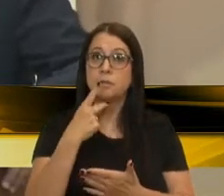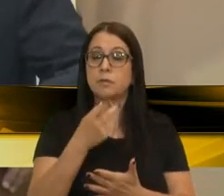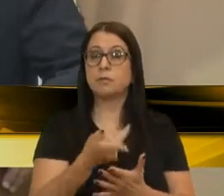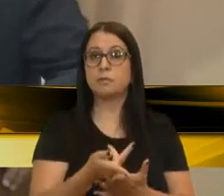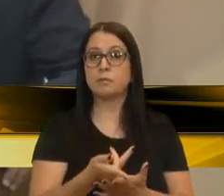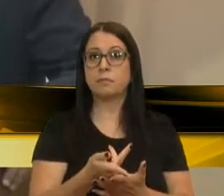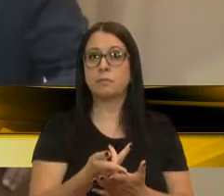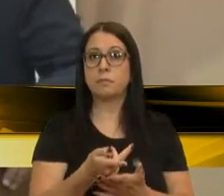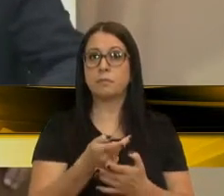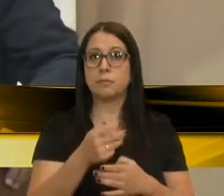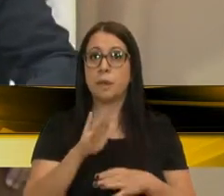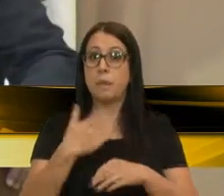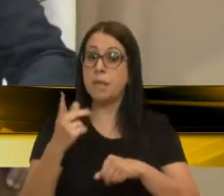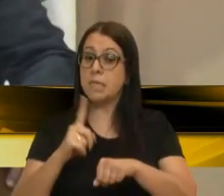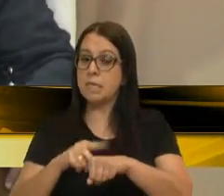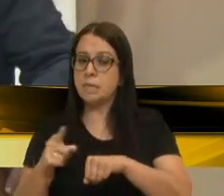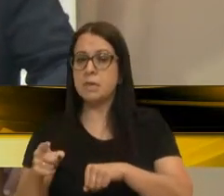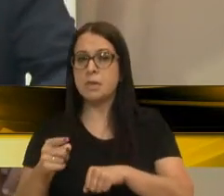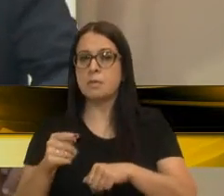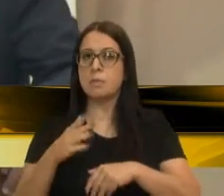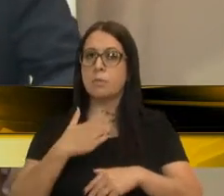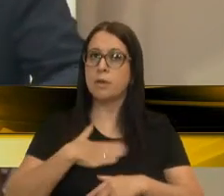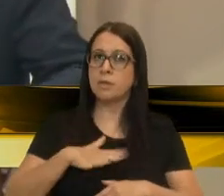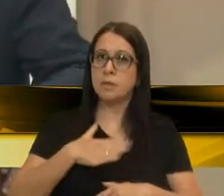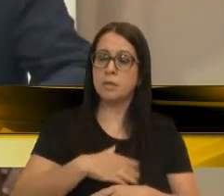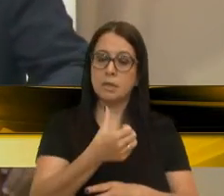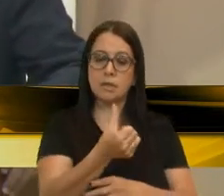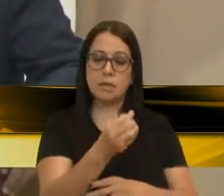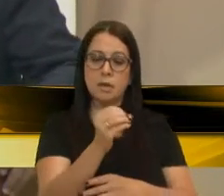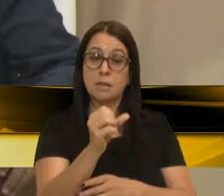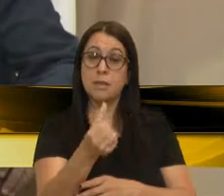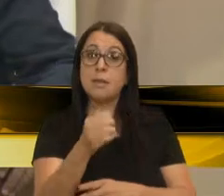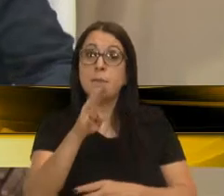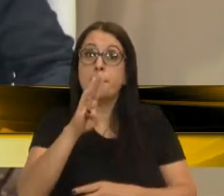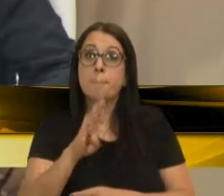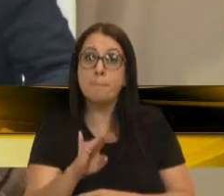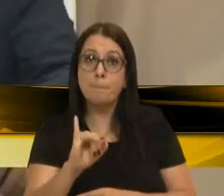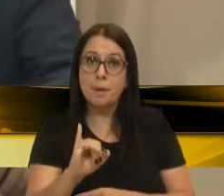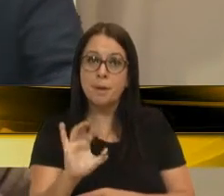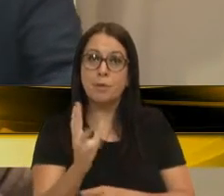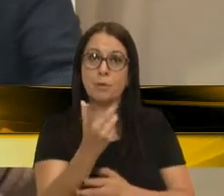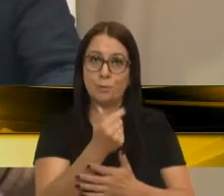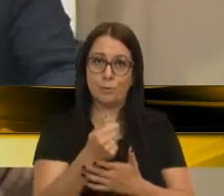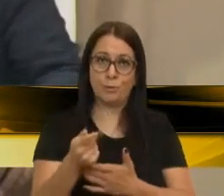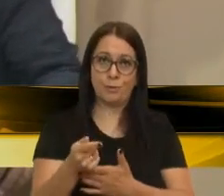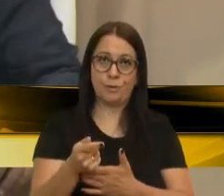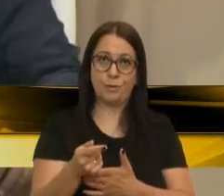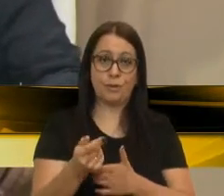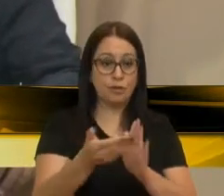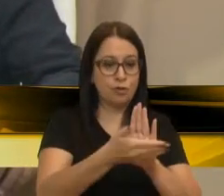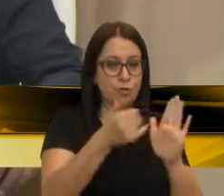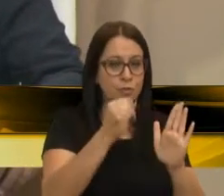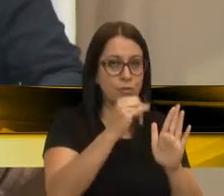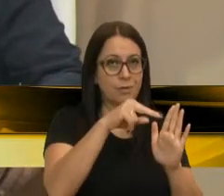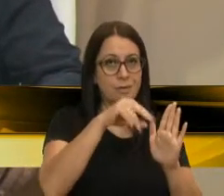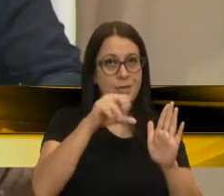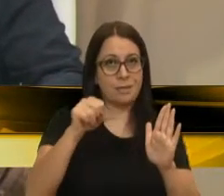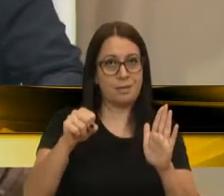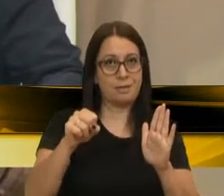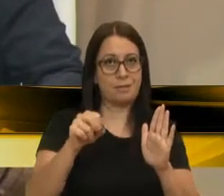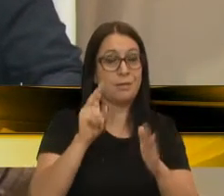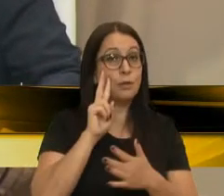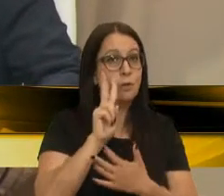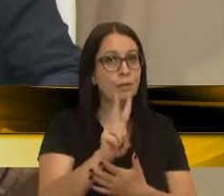com mais tempo, com mais calma, 606 bilhões está sendo tirado do INSS. Quando eu vejo